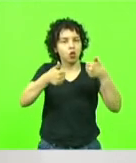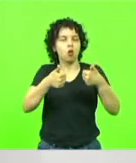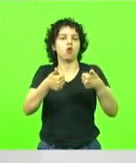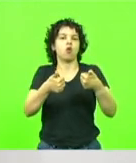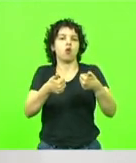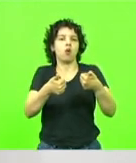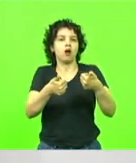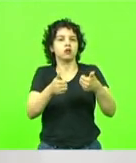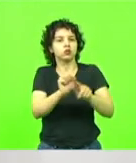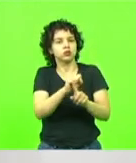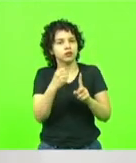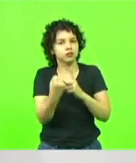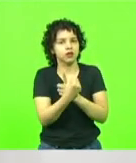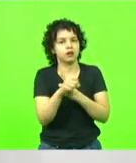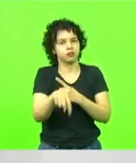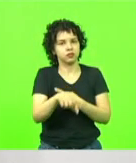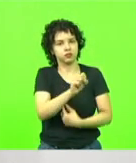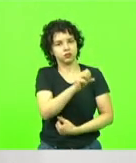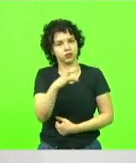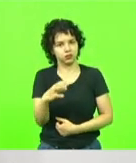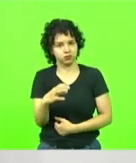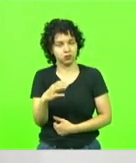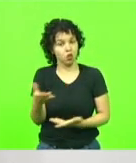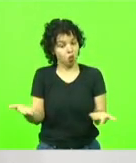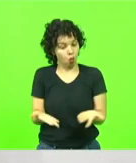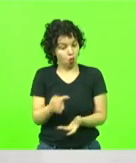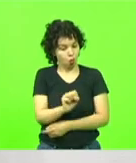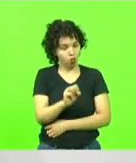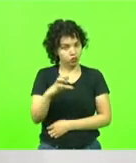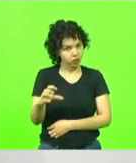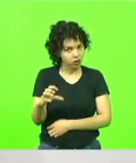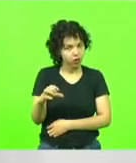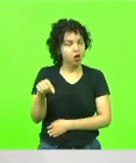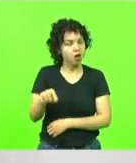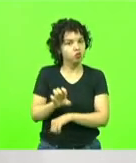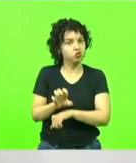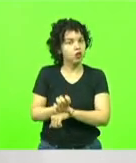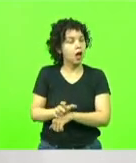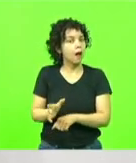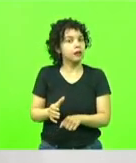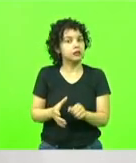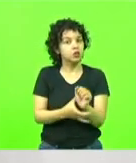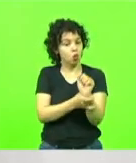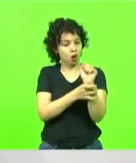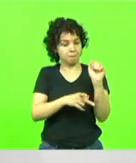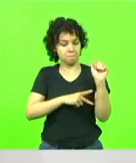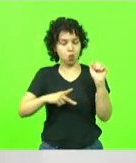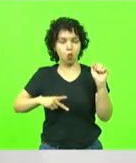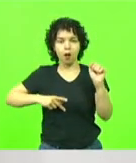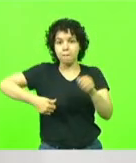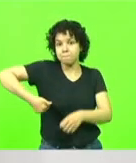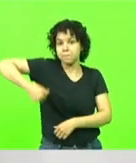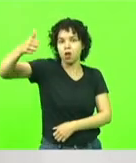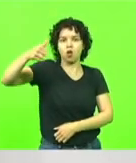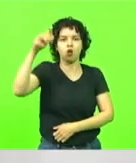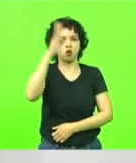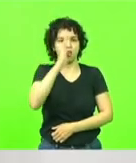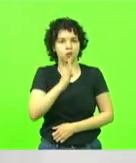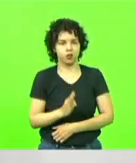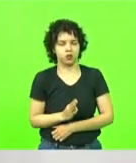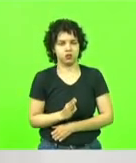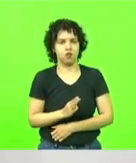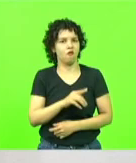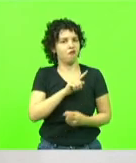Hoje, Santa Catarina ostenta o título de melhor segurança pública do Brasil, em vários quesitos. Esse